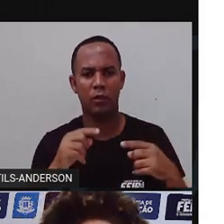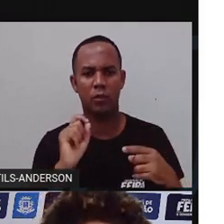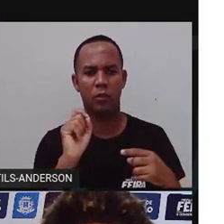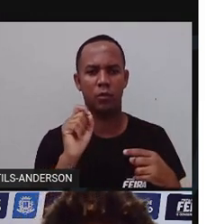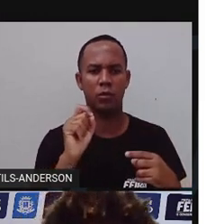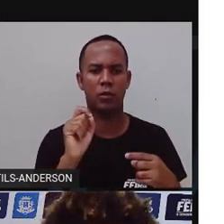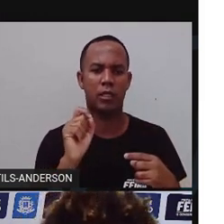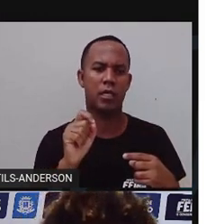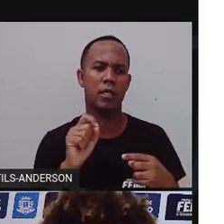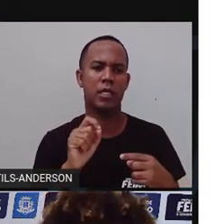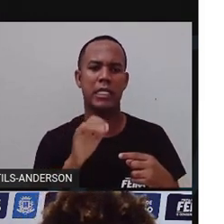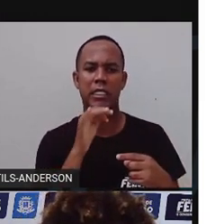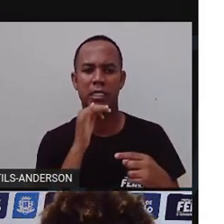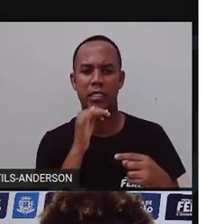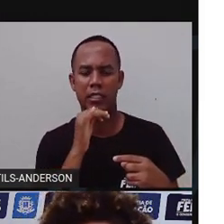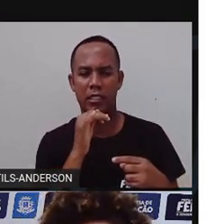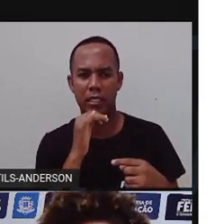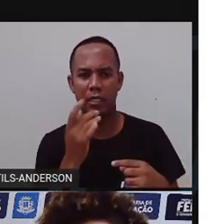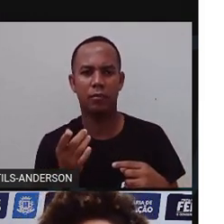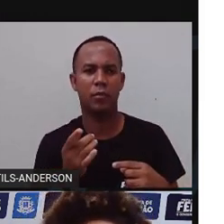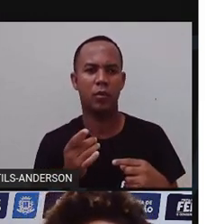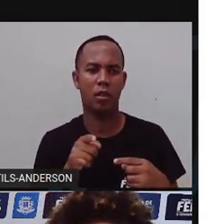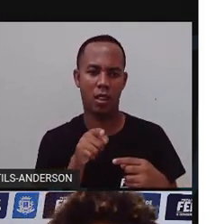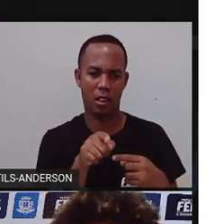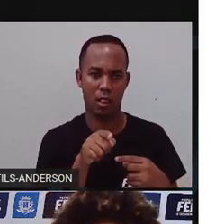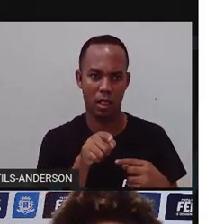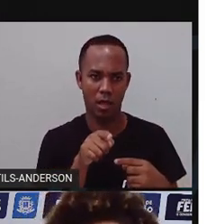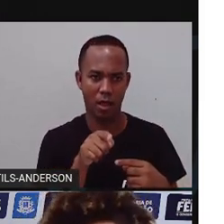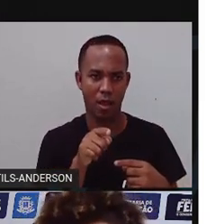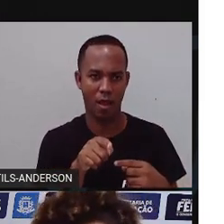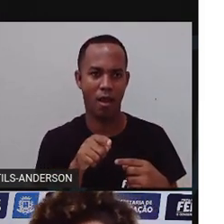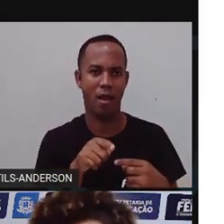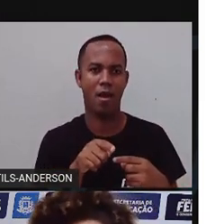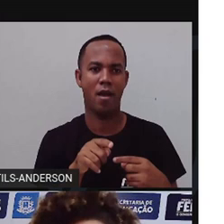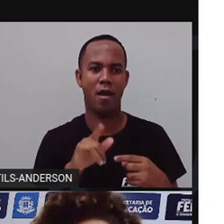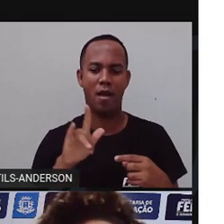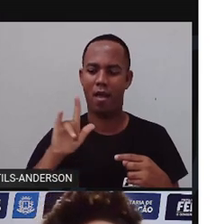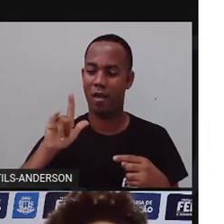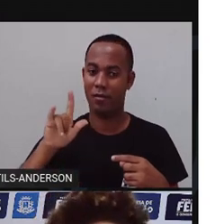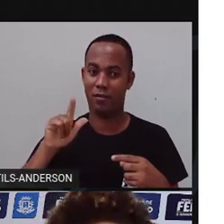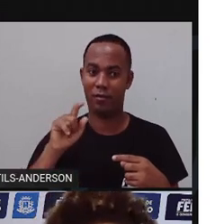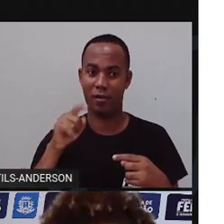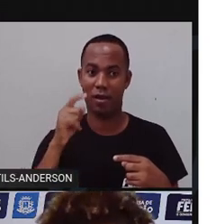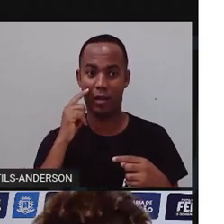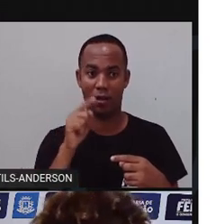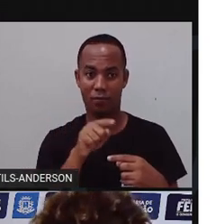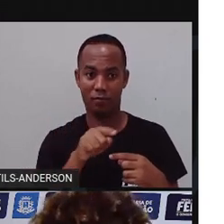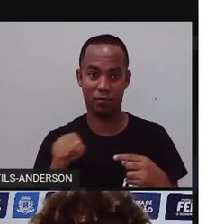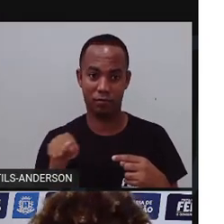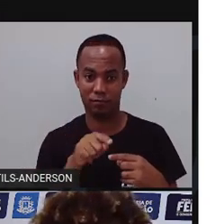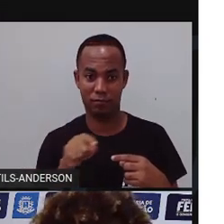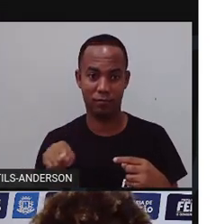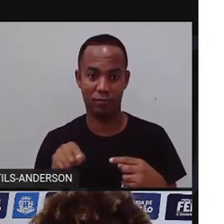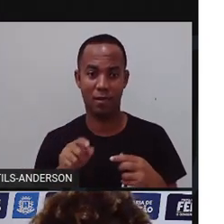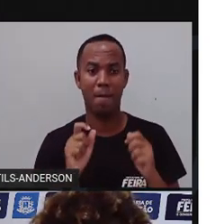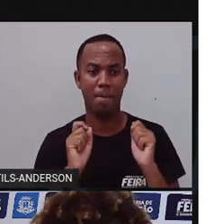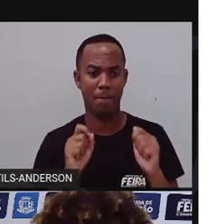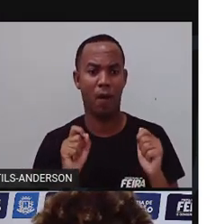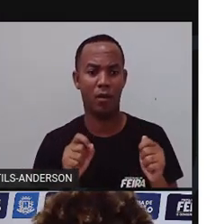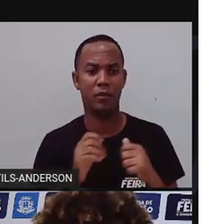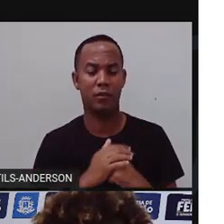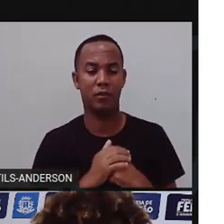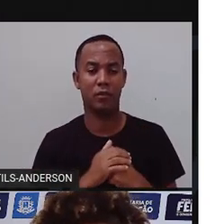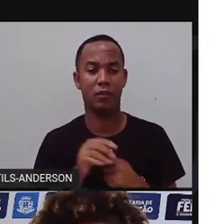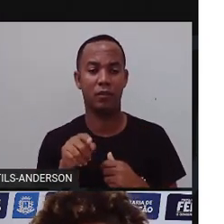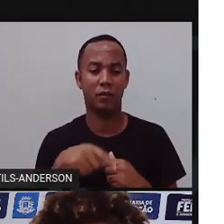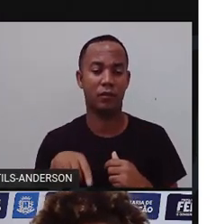marquem a Seduc no Instagram, porque Anderson e a Pró Maria ficam curiosos pra saber da produção de